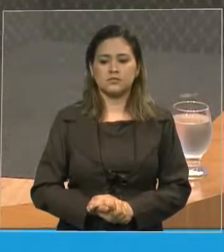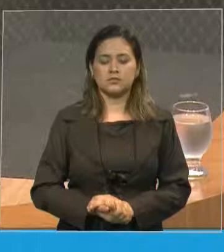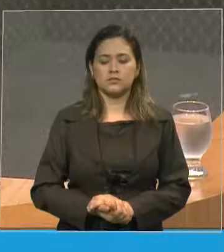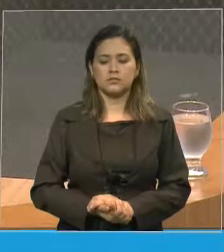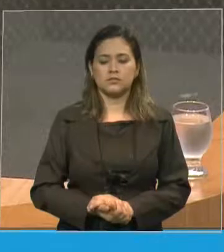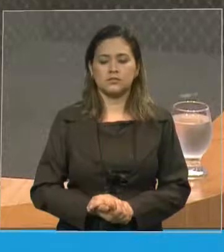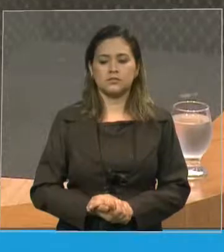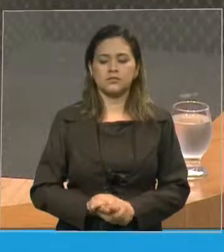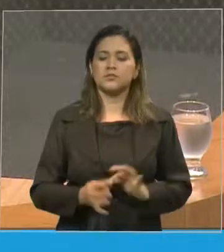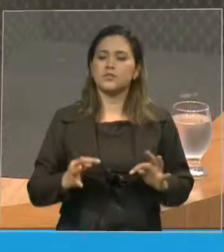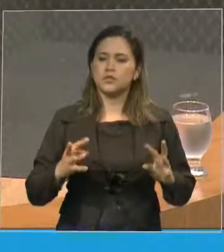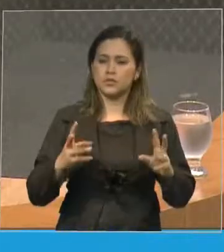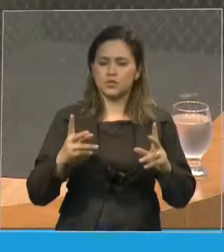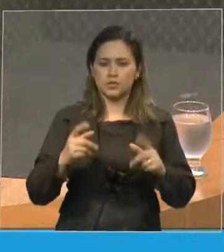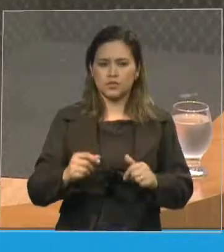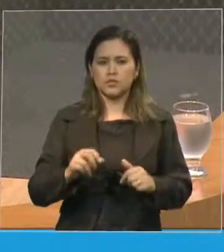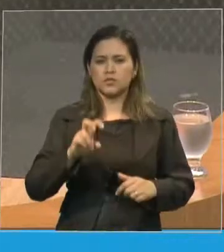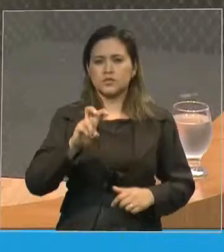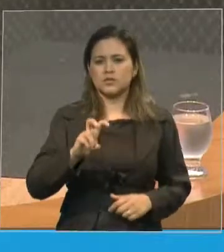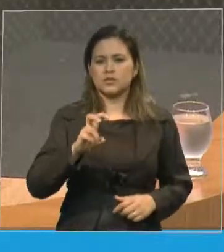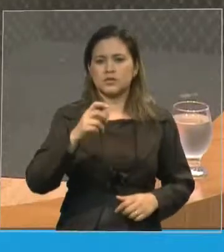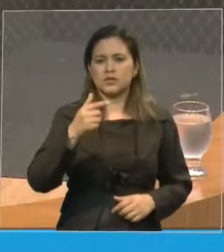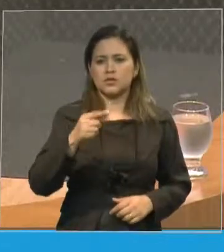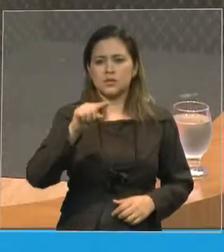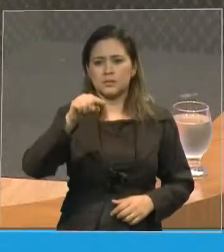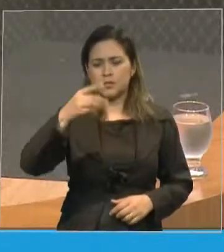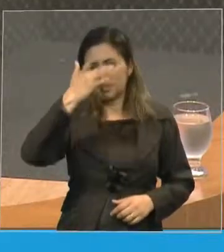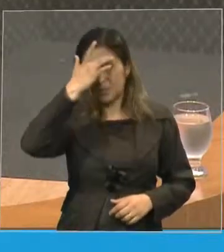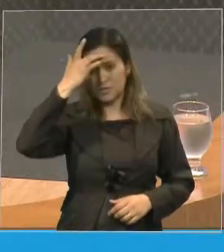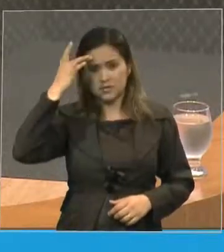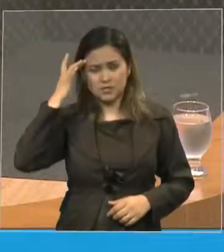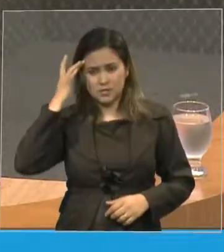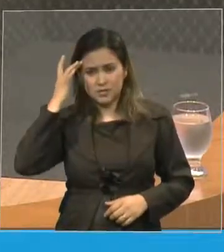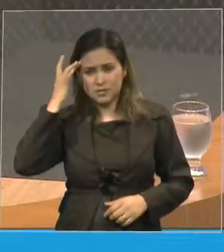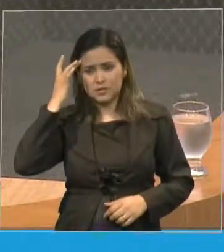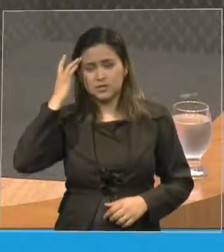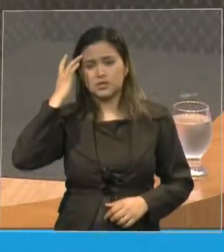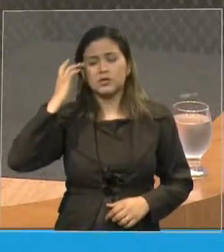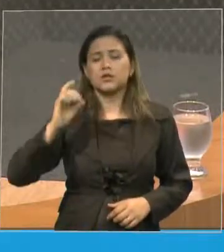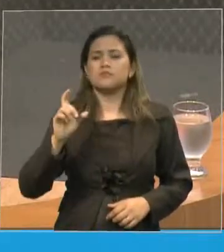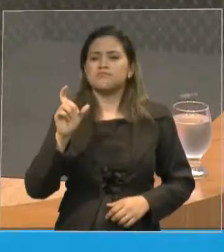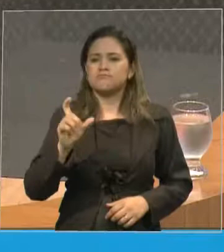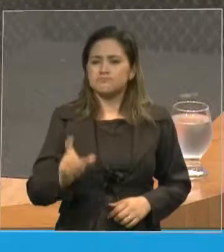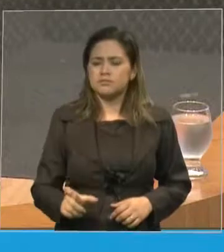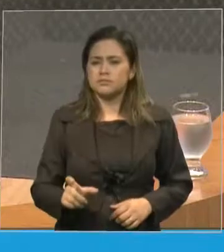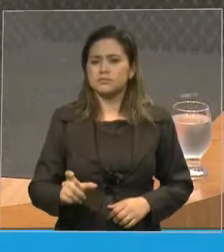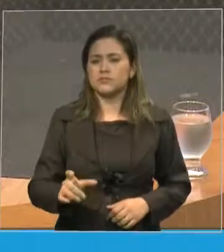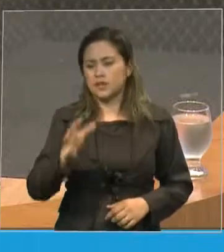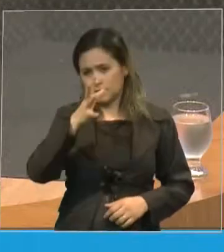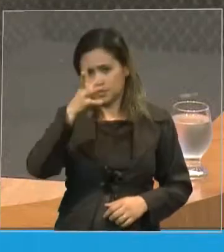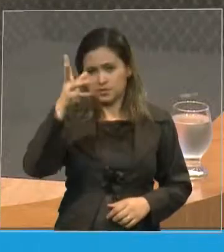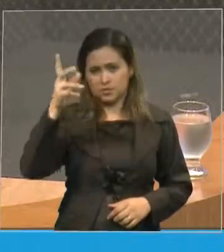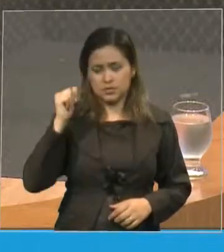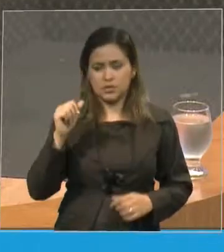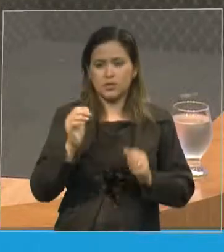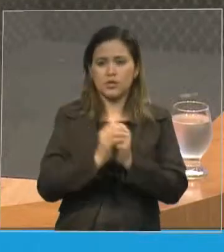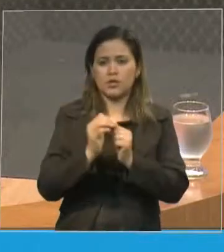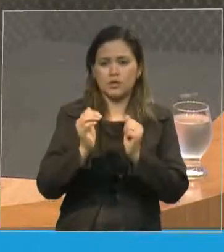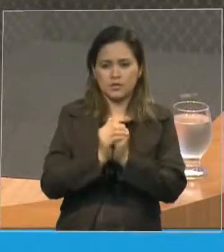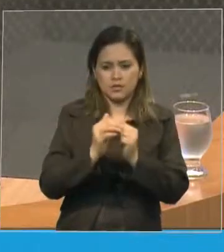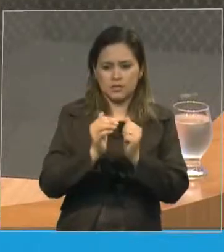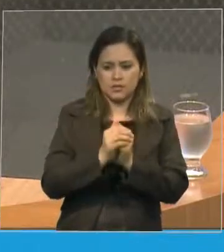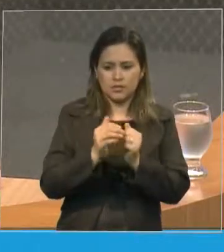membros daquela igreja no Estado do Amazonas para orar sempre por esta casa aqui, pela nossa querida deputada que propôs,